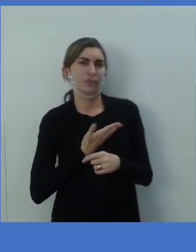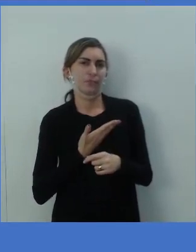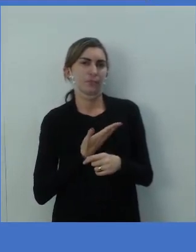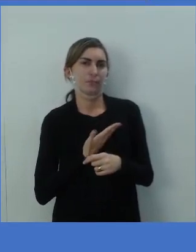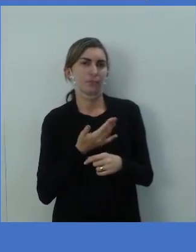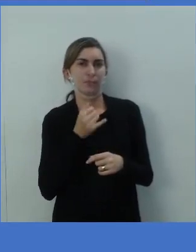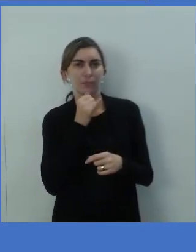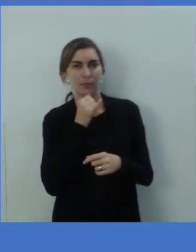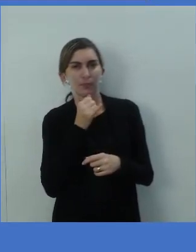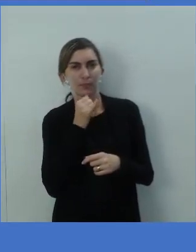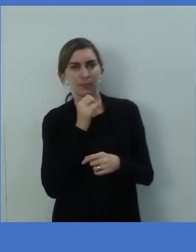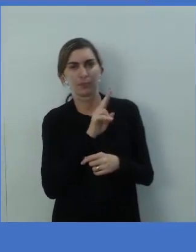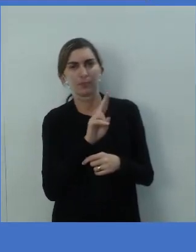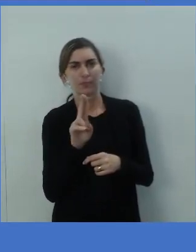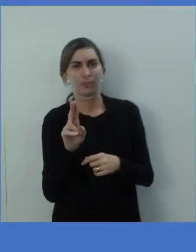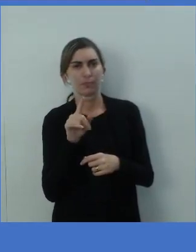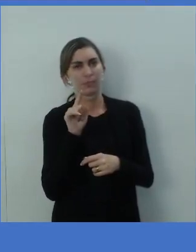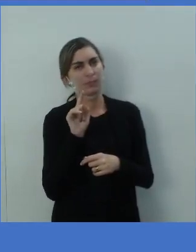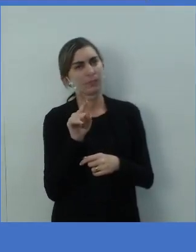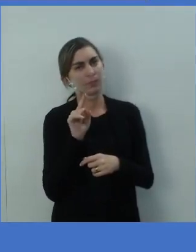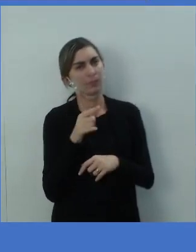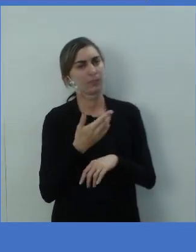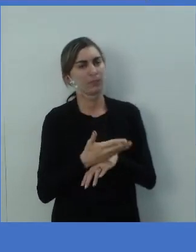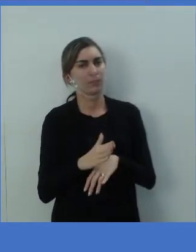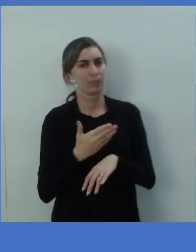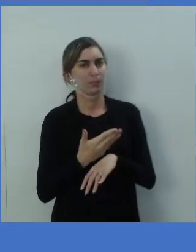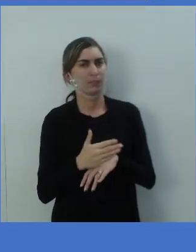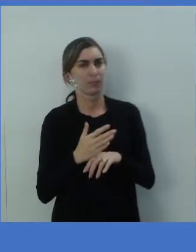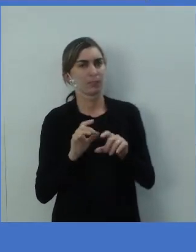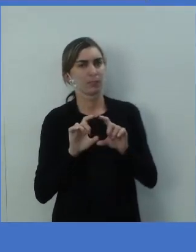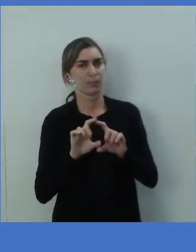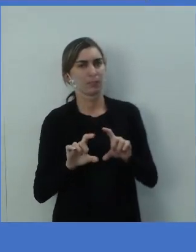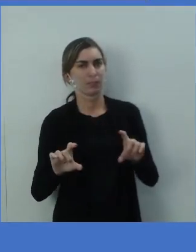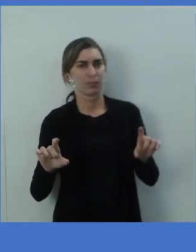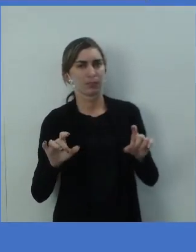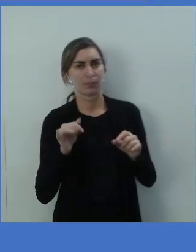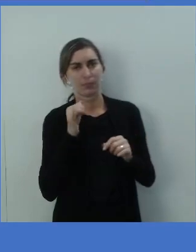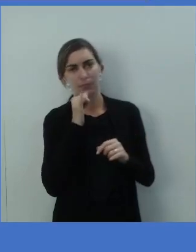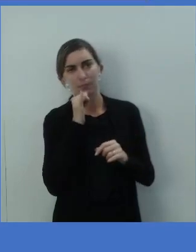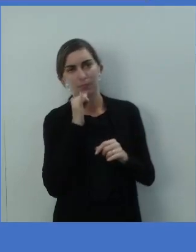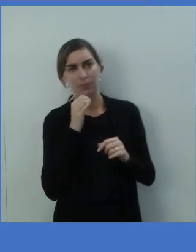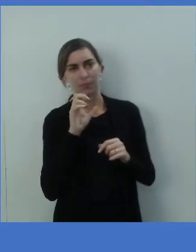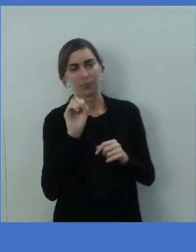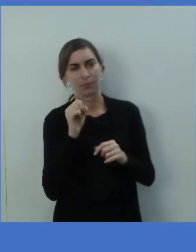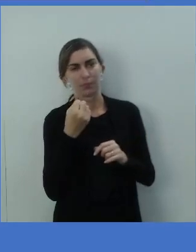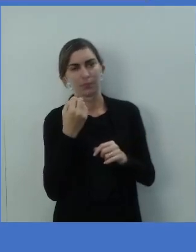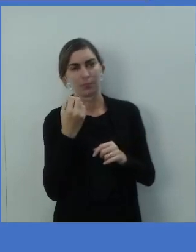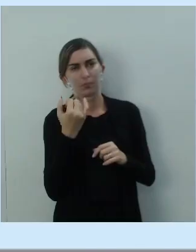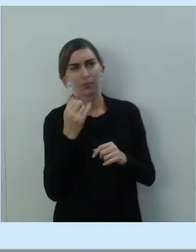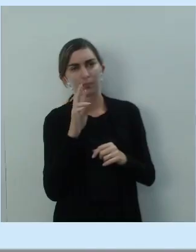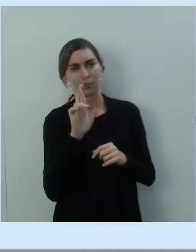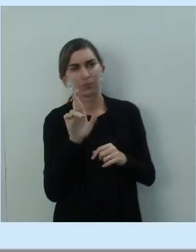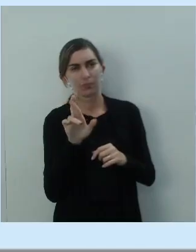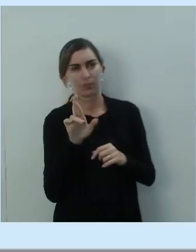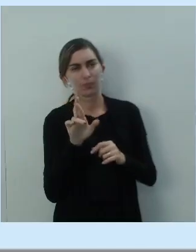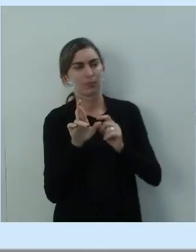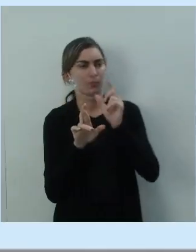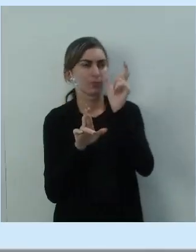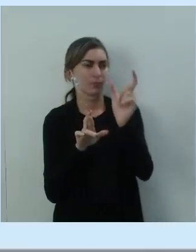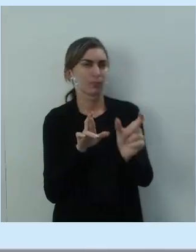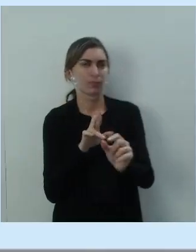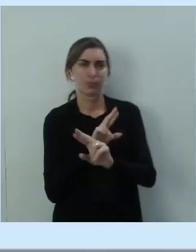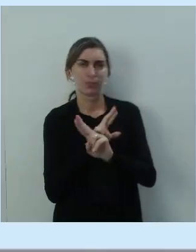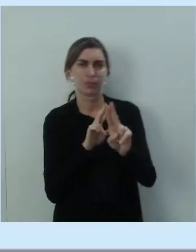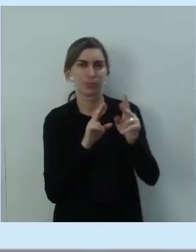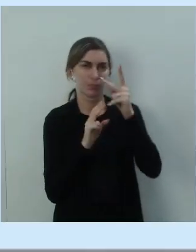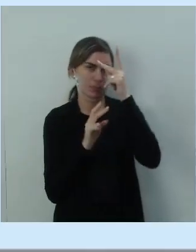exemplo, para você treinar essa sentença. Por exemplo, sorry, pulando, cicrano, beltrano. I